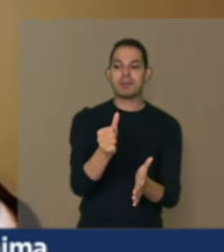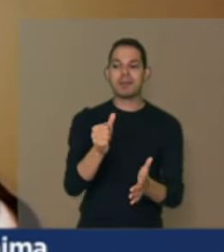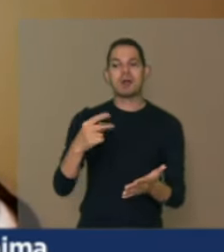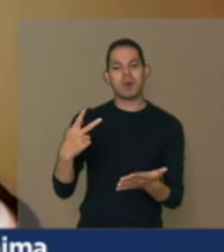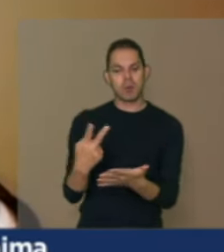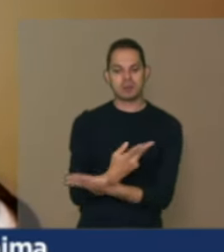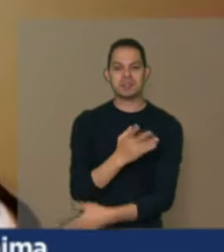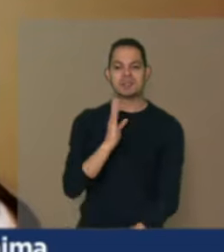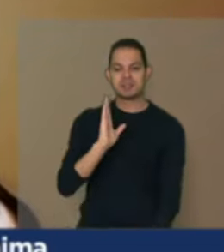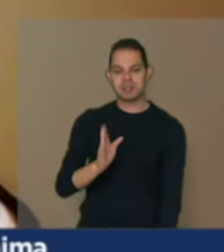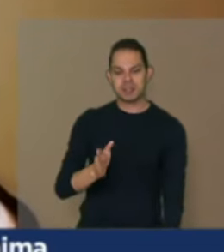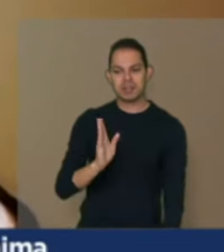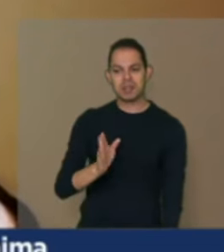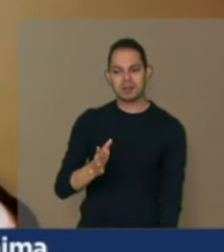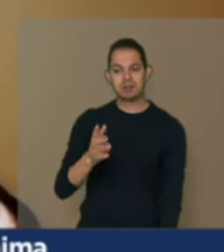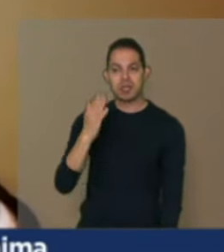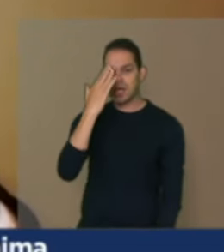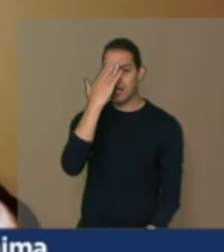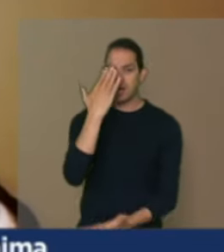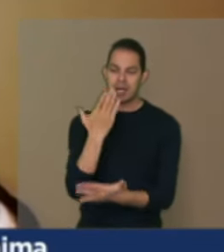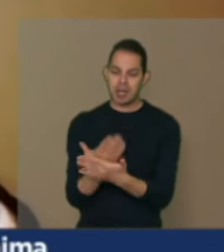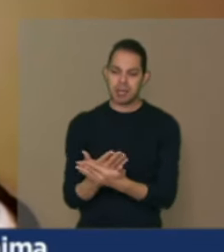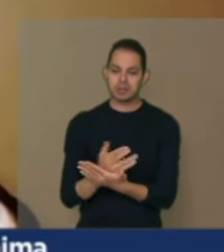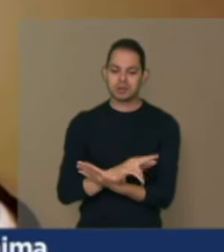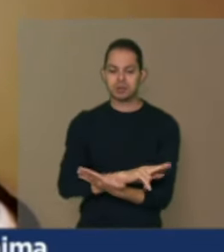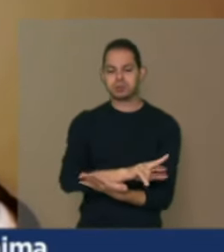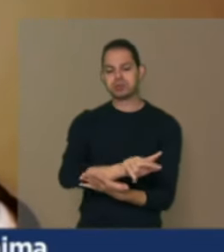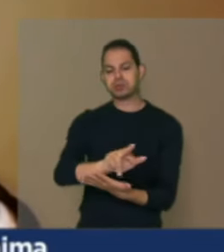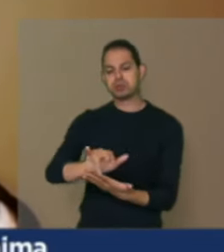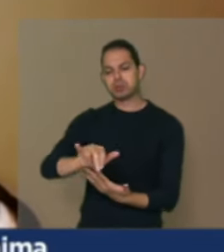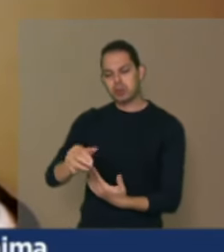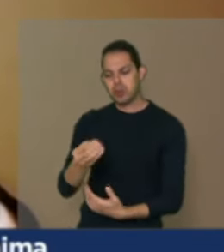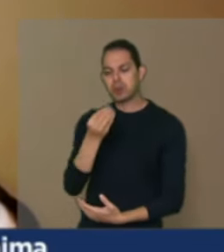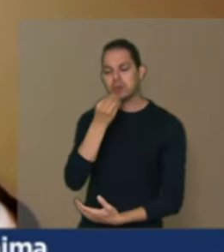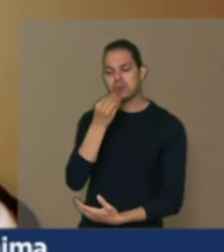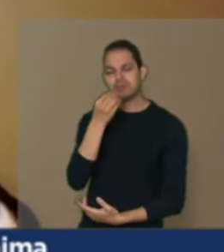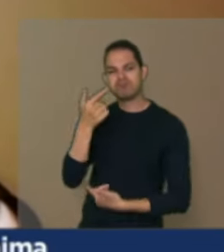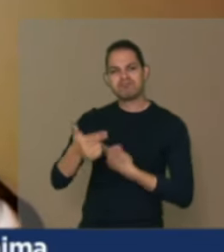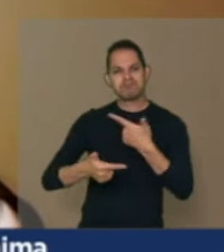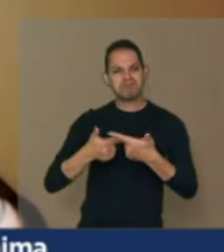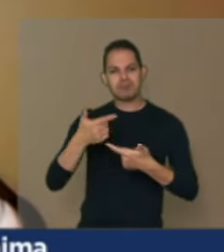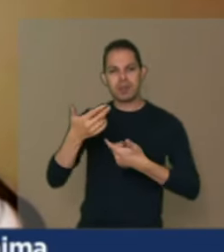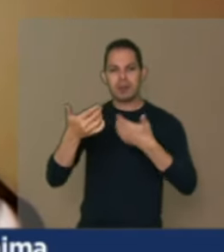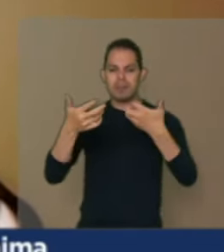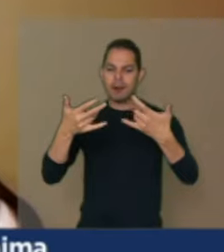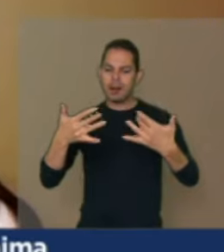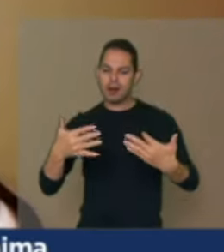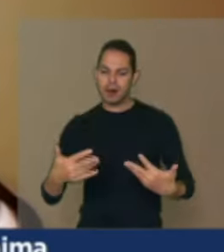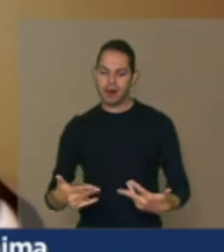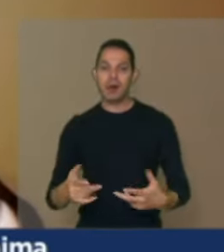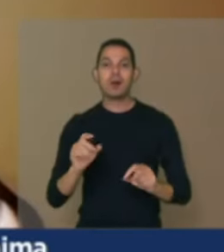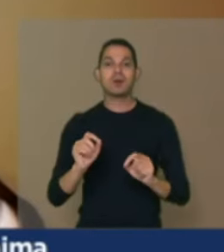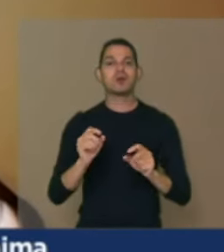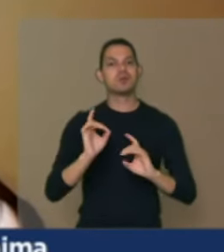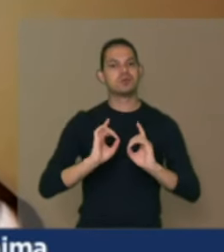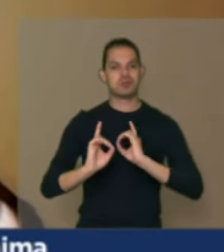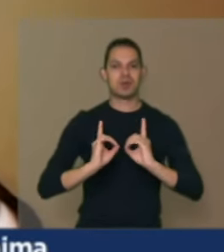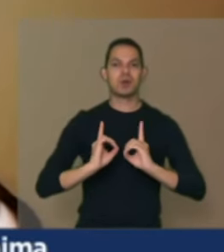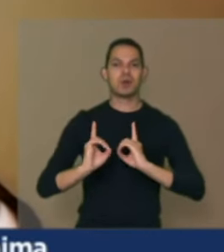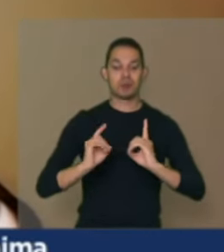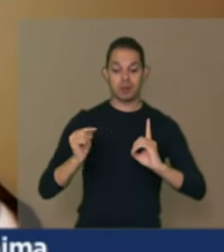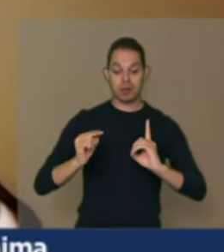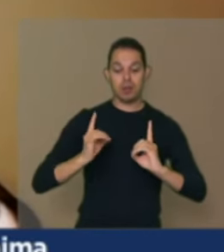agora e que eu acredito que teremos muitas outras oportunidades para tratar sobre isso que é o diálogo o diálogo ele vai ser